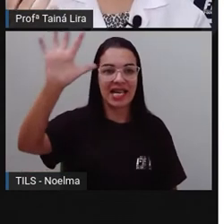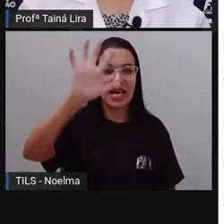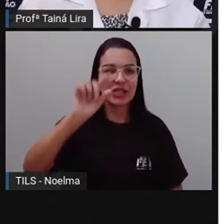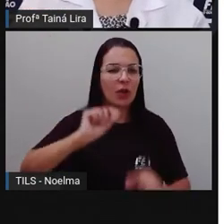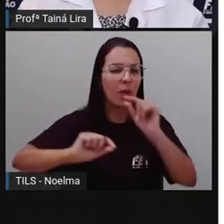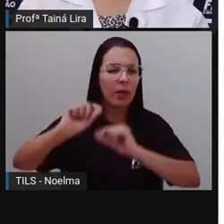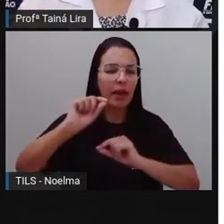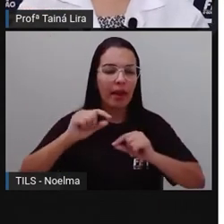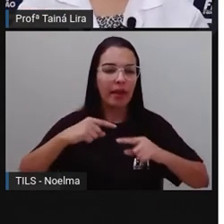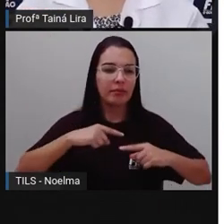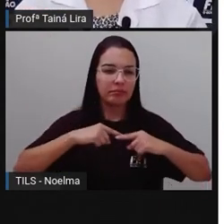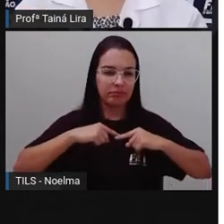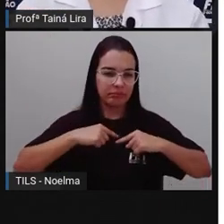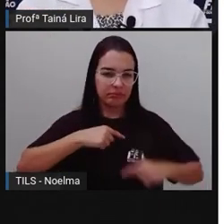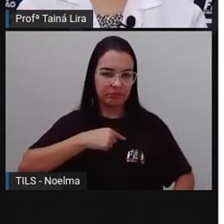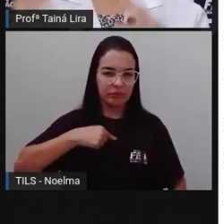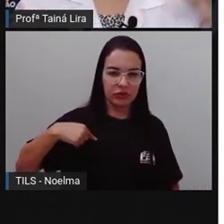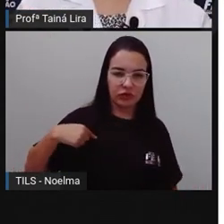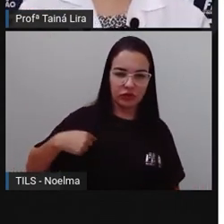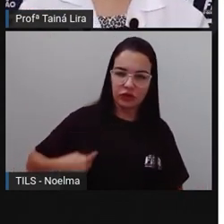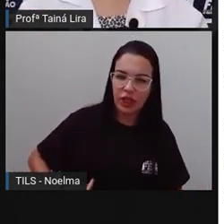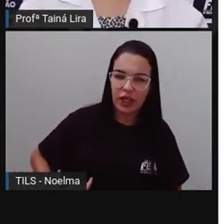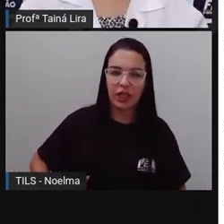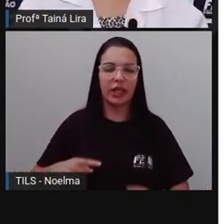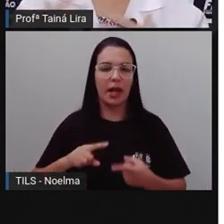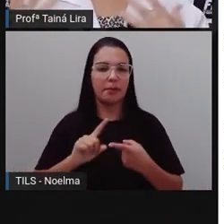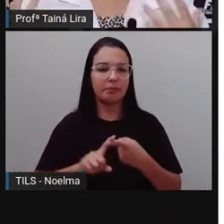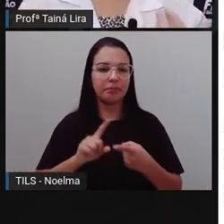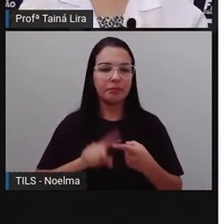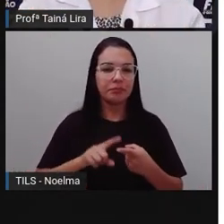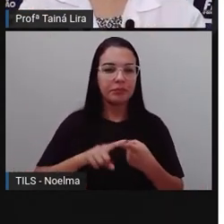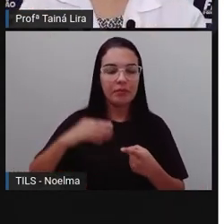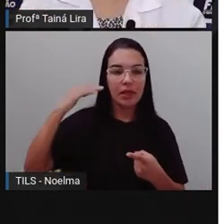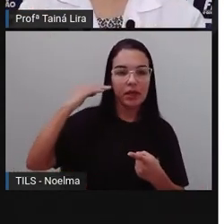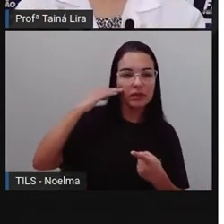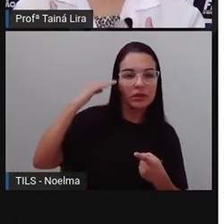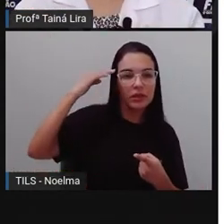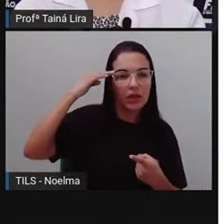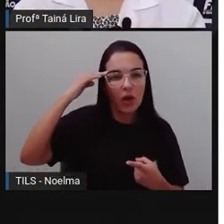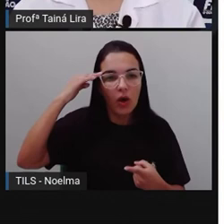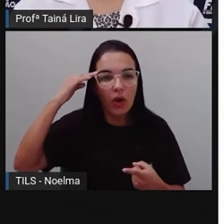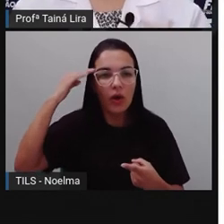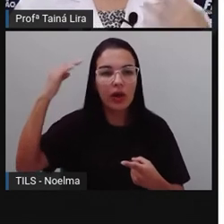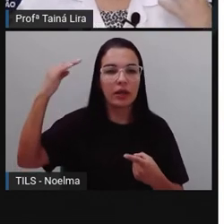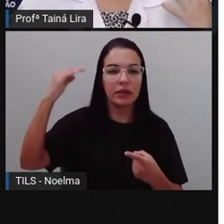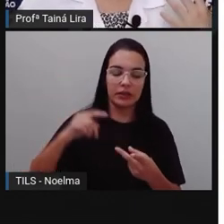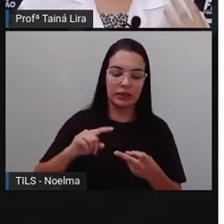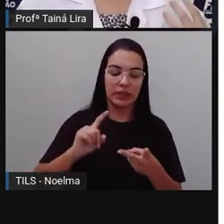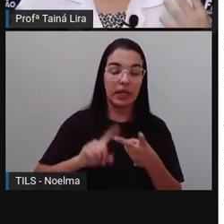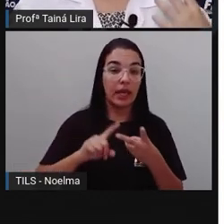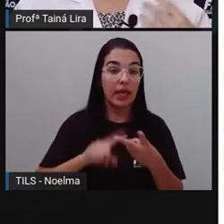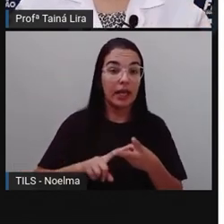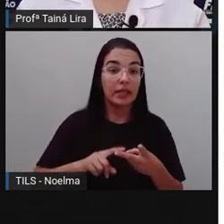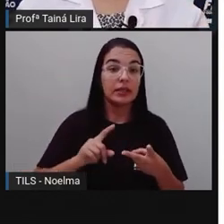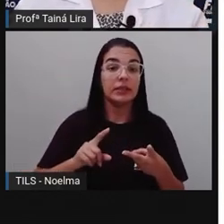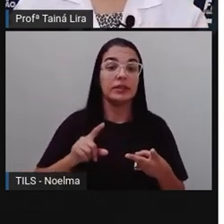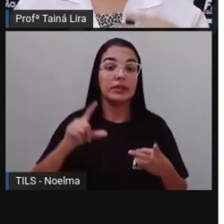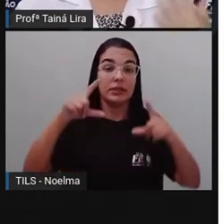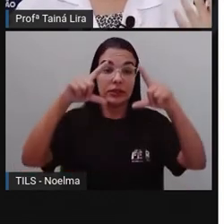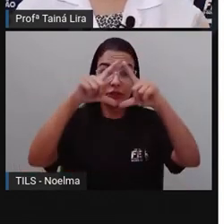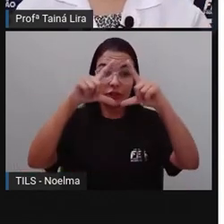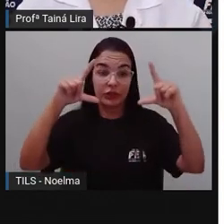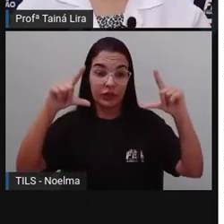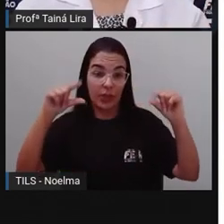dos coreanos, na verdade, que também vieram para o Brasil, tá? E aí, eles também